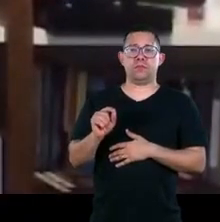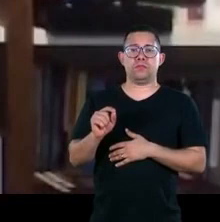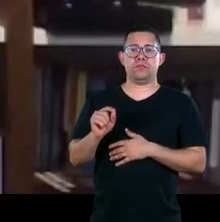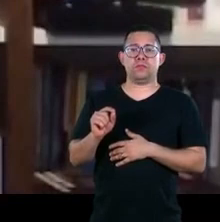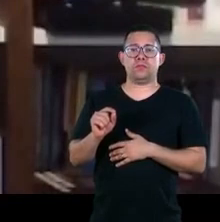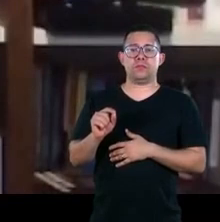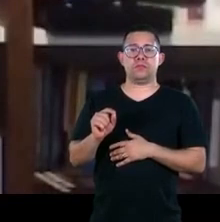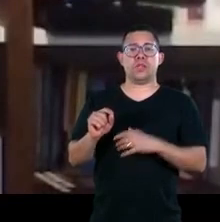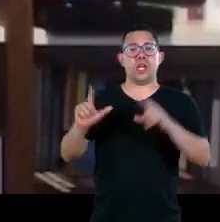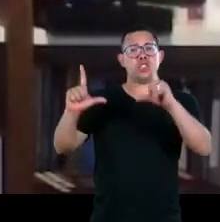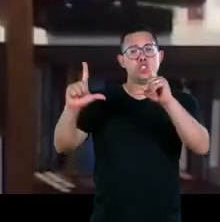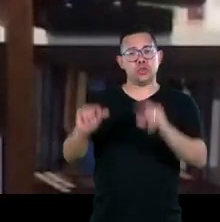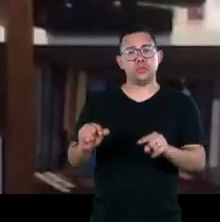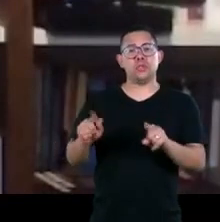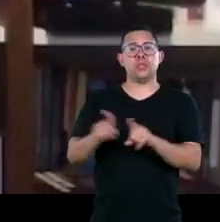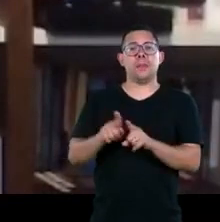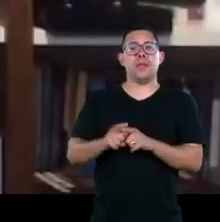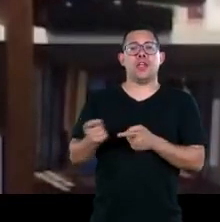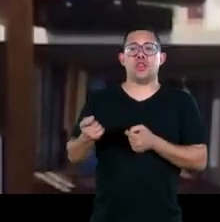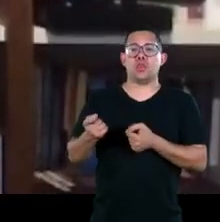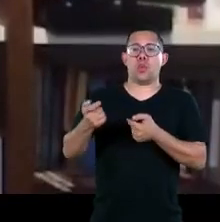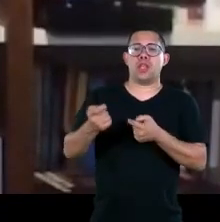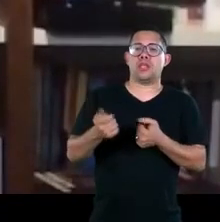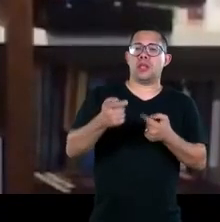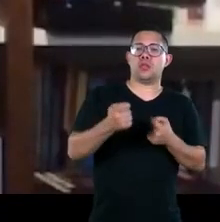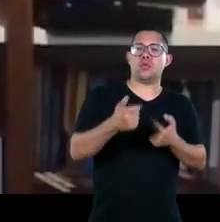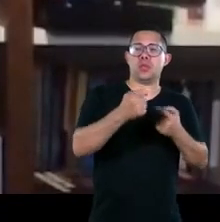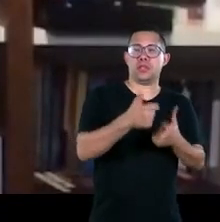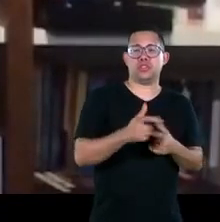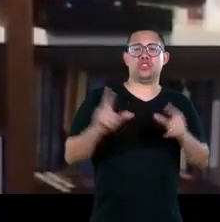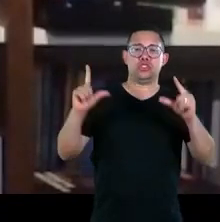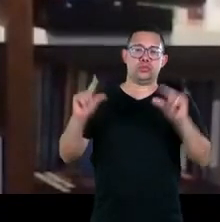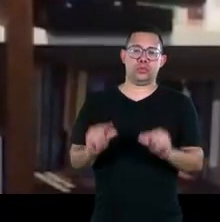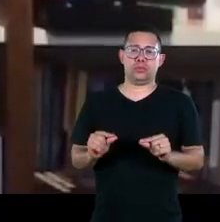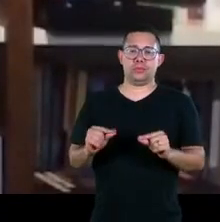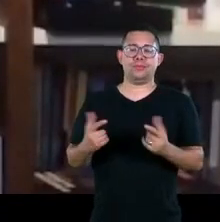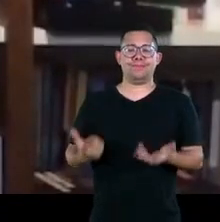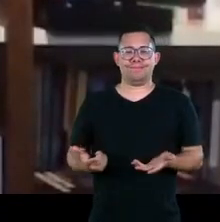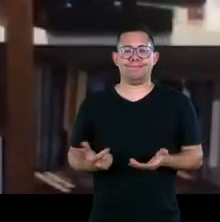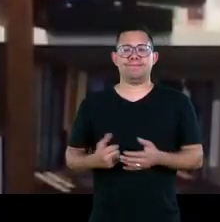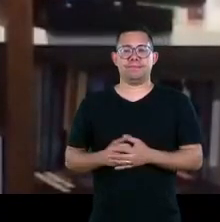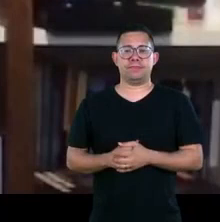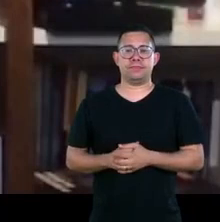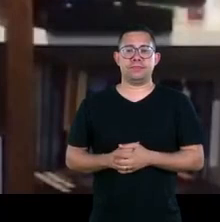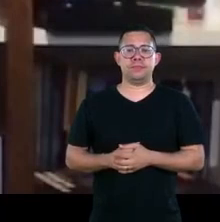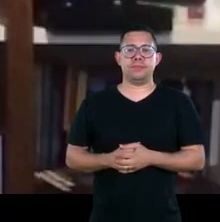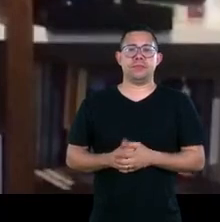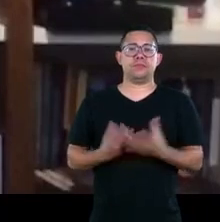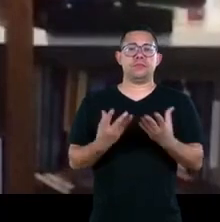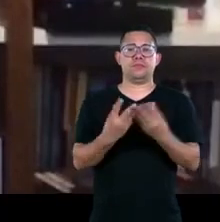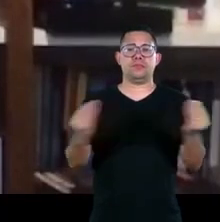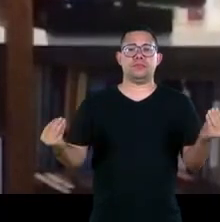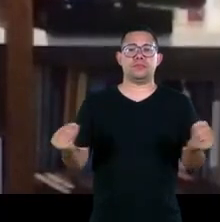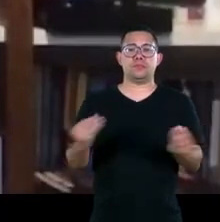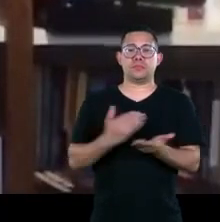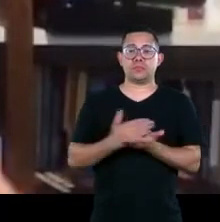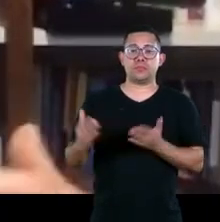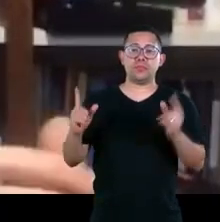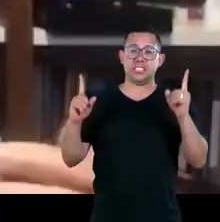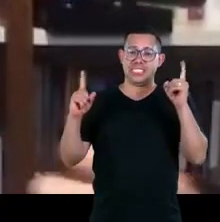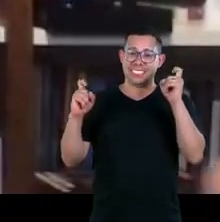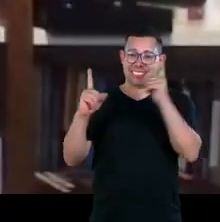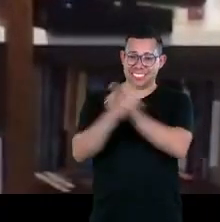diminuição individualmente para cada instituição muitas vezes algumas instituições passaram a ter dificuldades porque